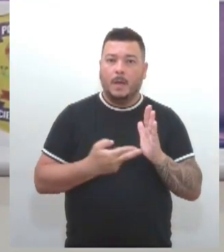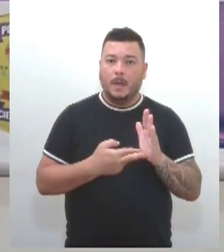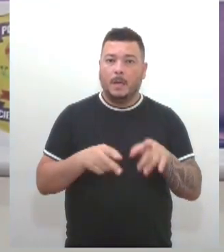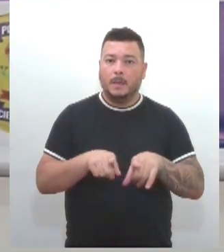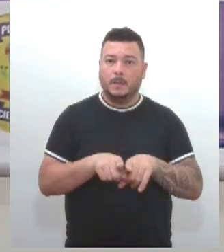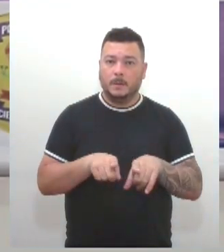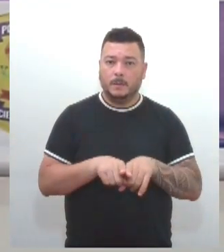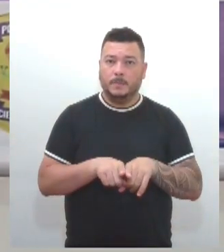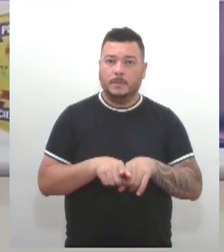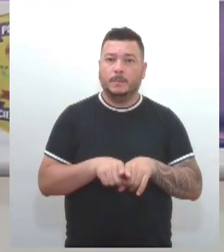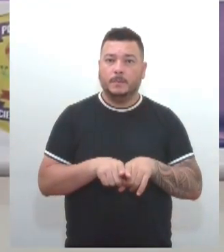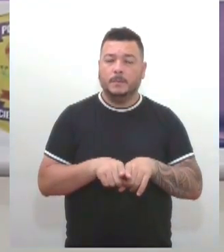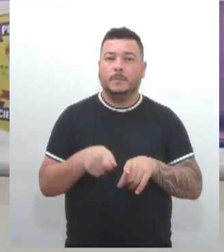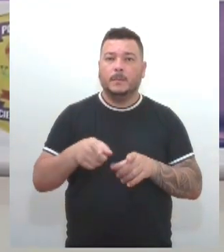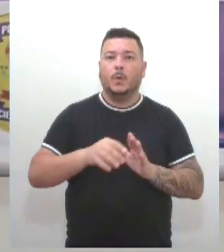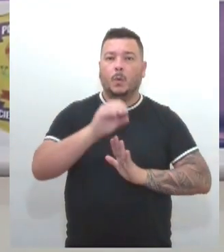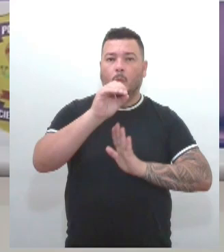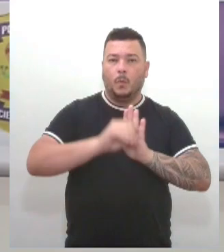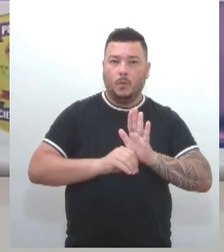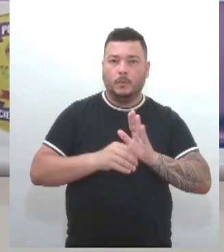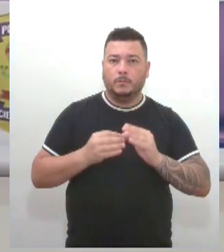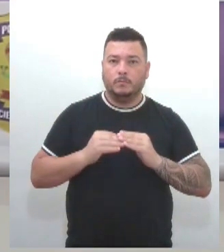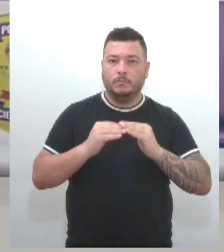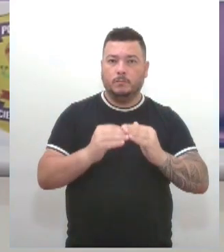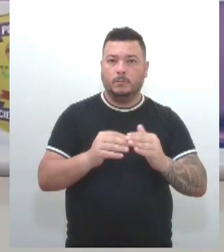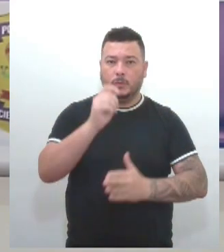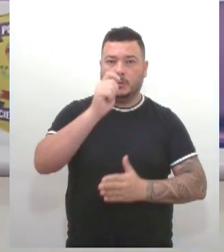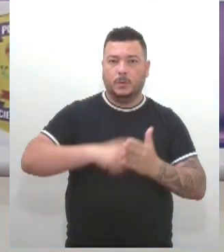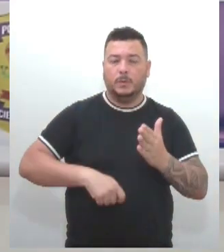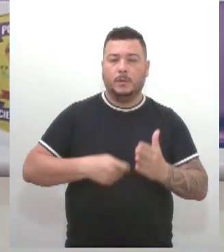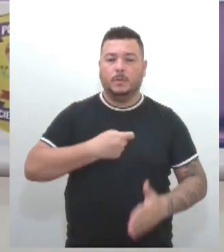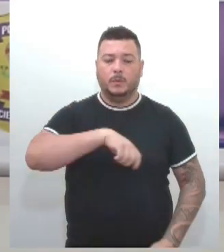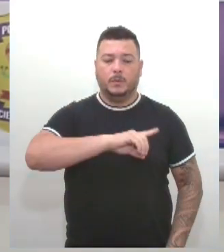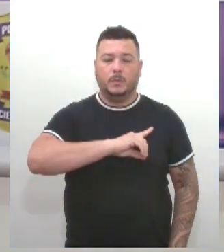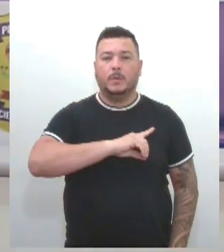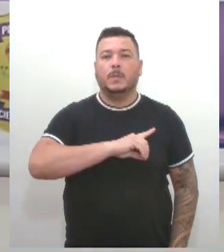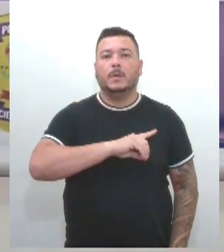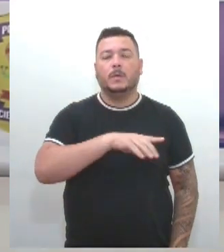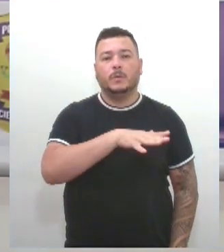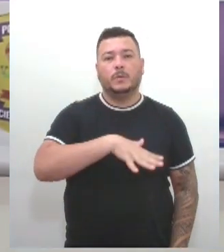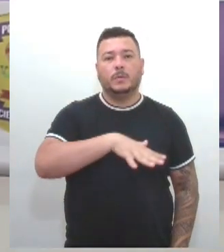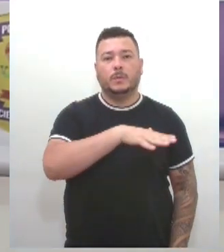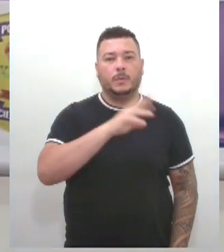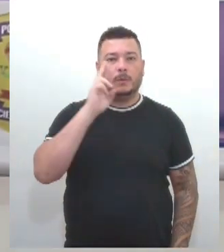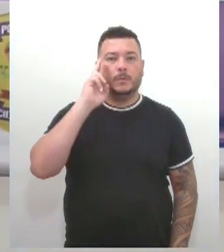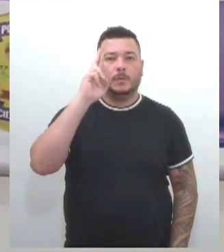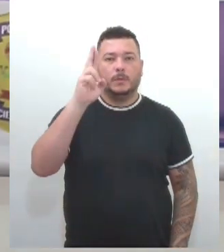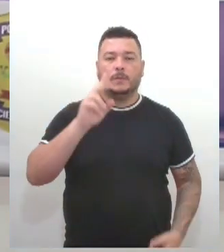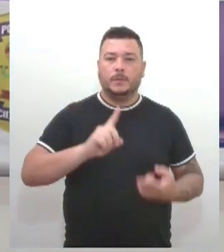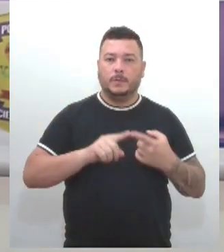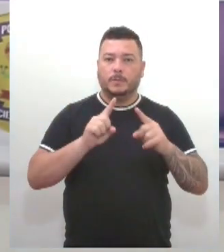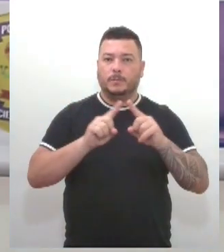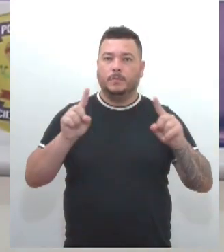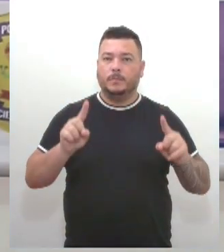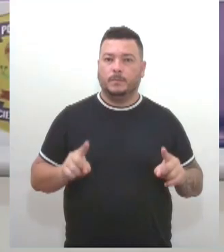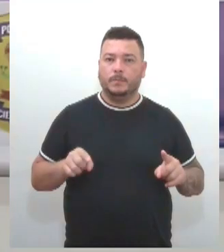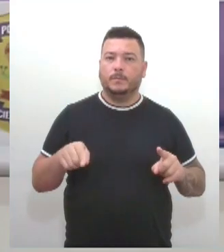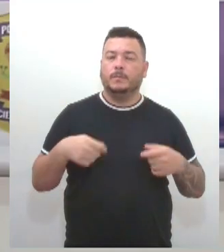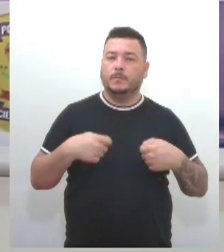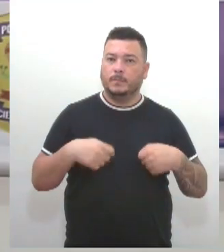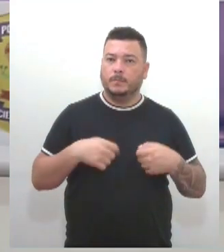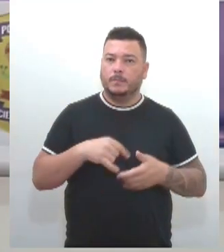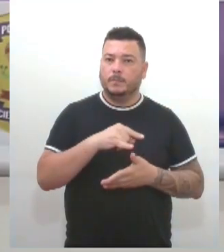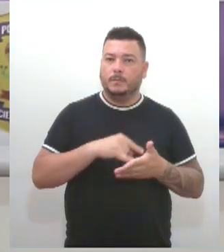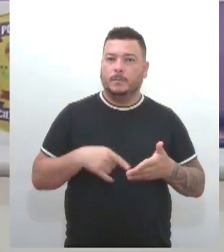ofício de encaminhamento, assinado pelo delegado-geral, que o servidor busca esse documento lá na superintendência